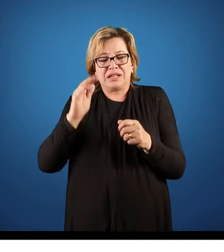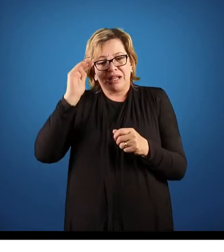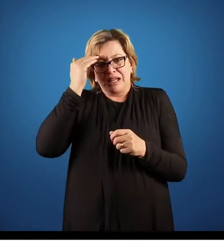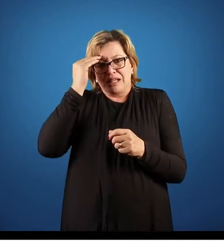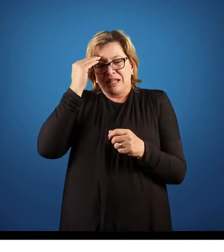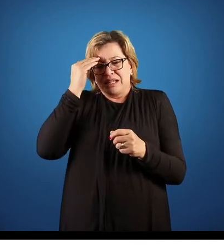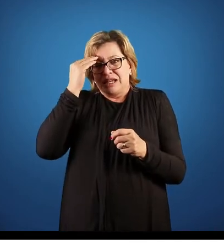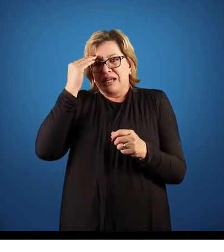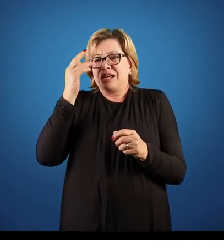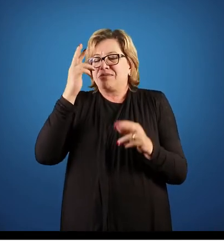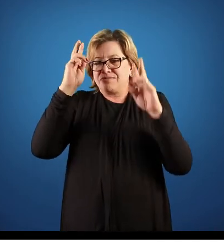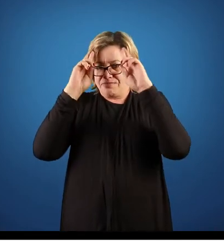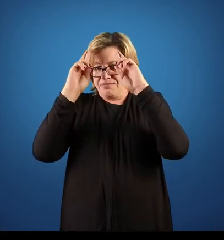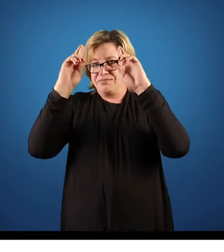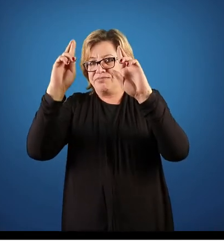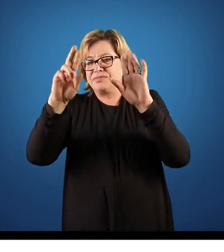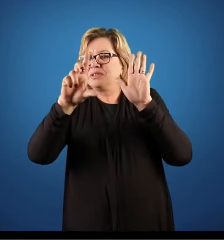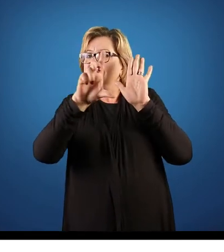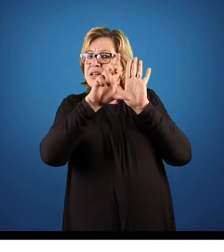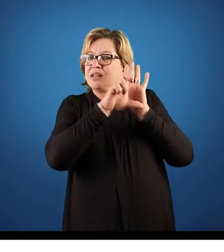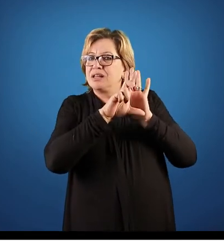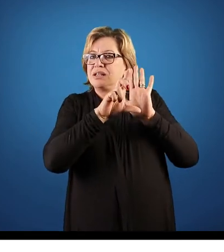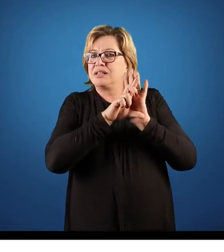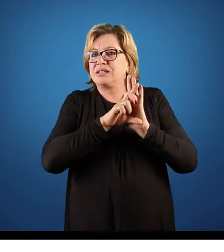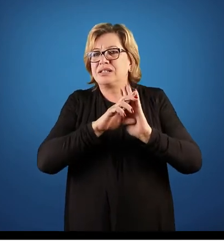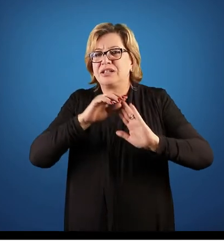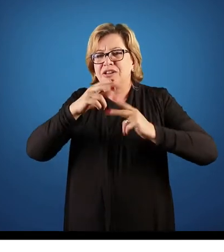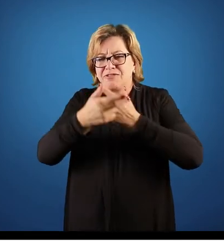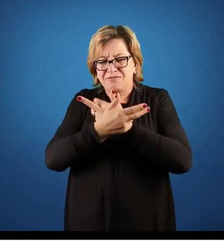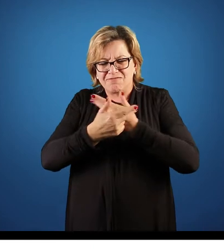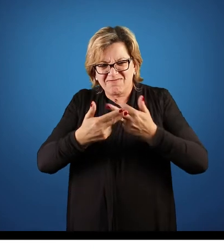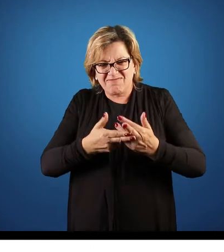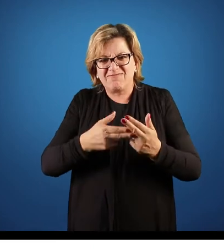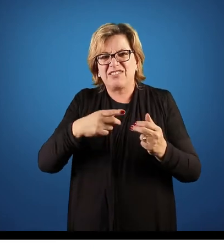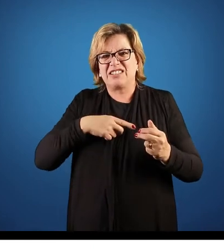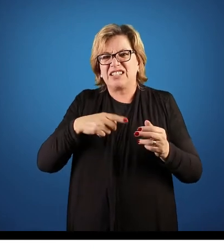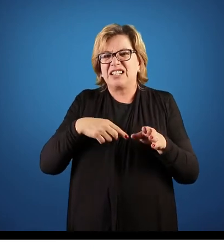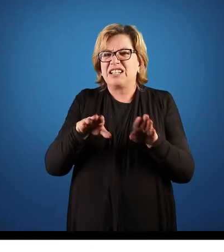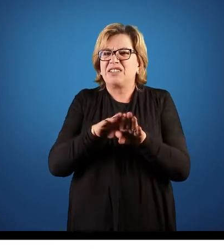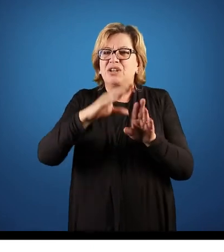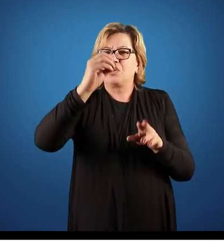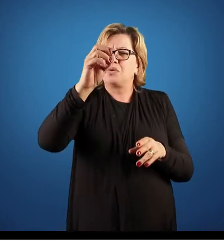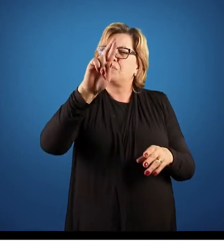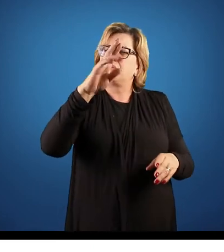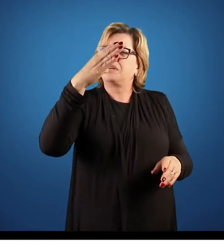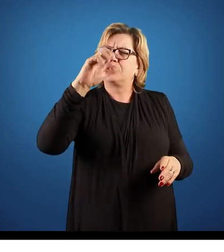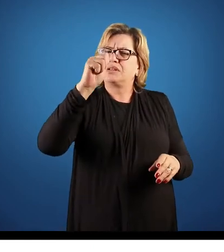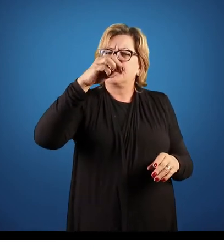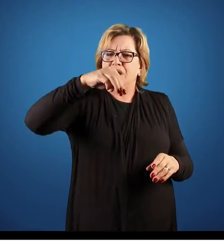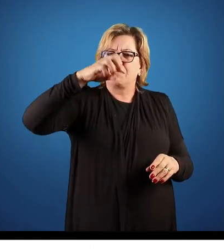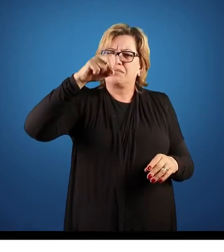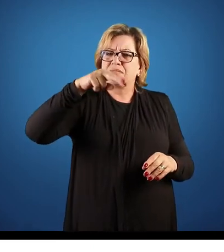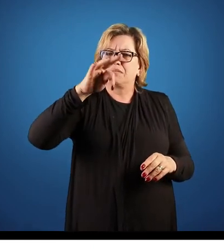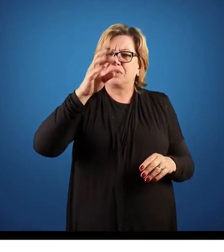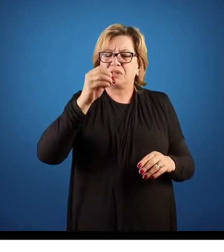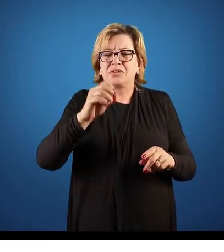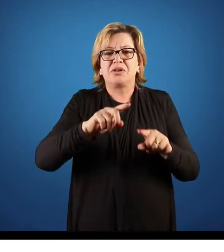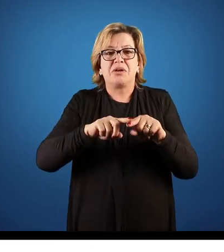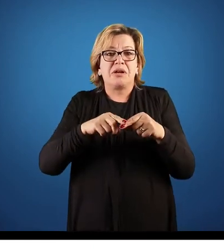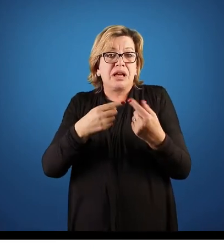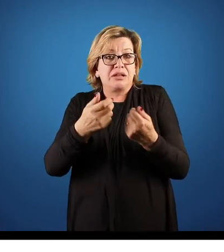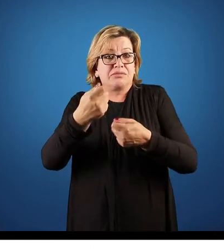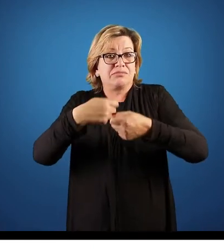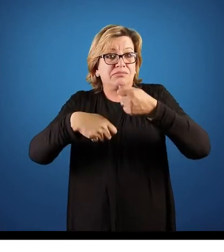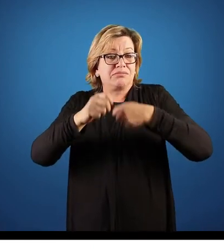a legislações, uma série de fatores, o orçamento público. E já o administrador